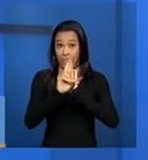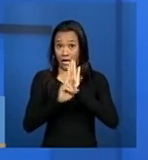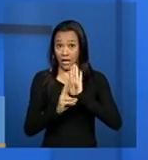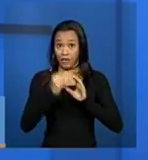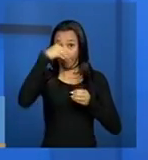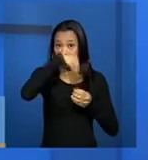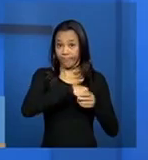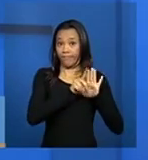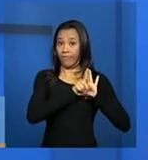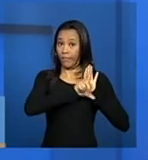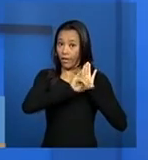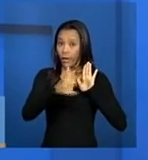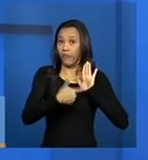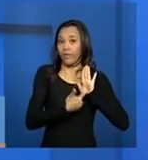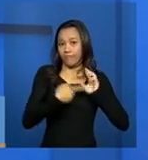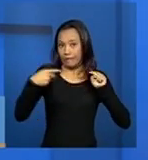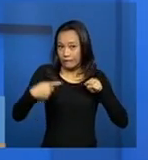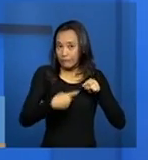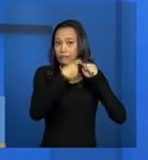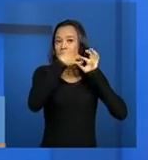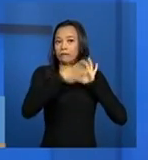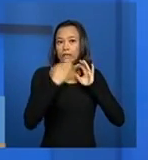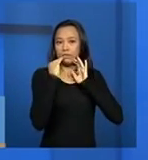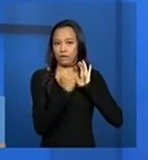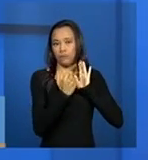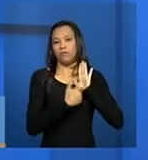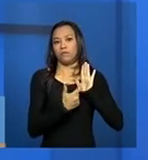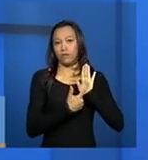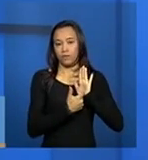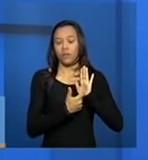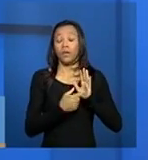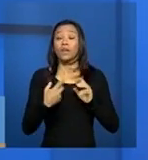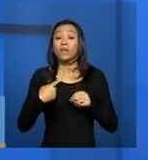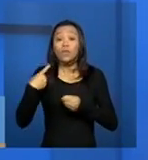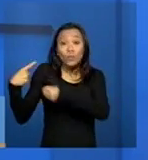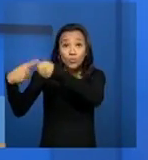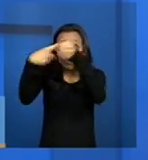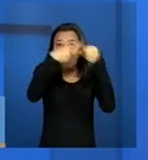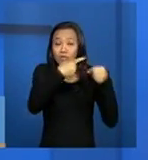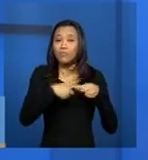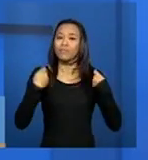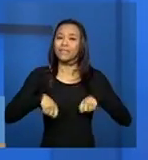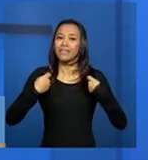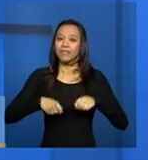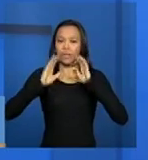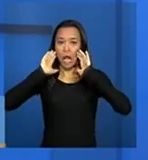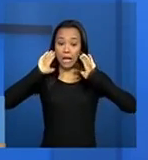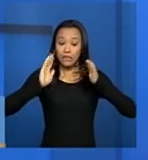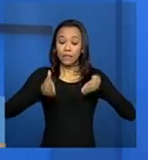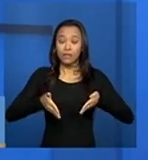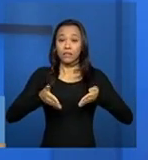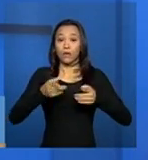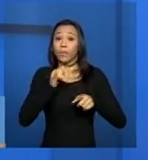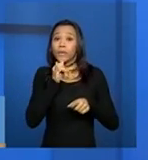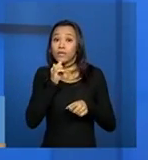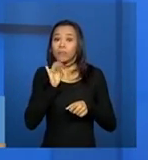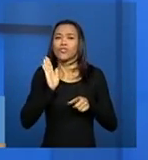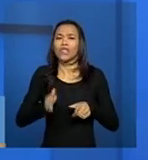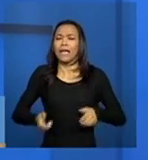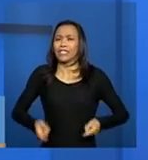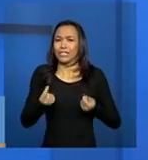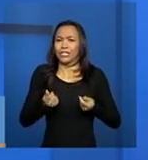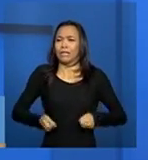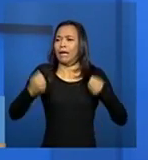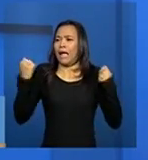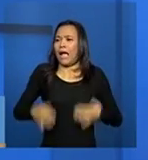o município deverá observar que esse é um recurso para o ressarcimento daquilo que ele já gastou